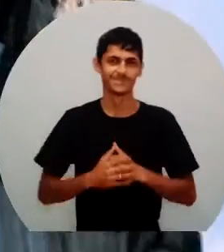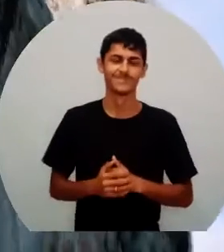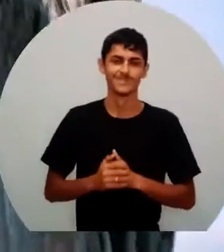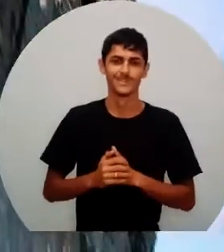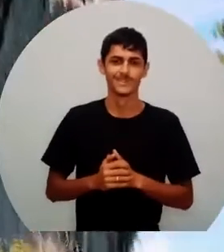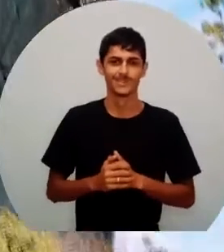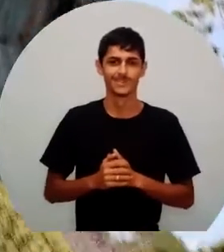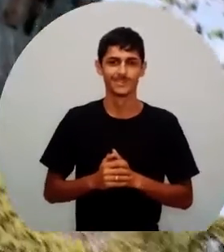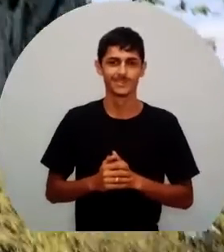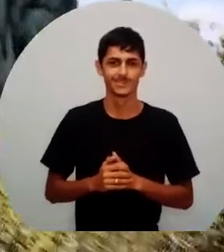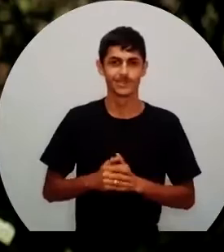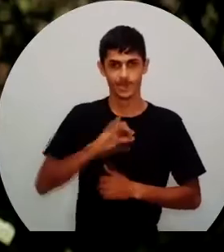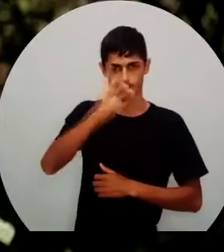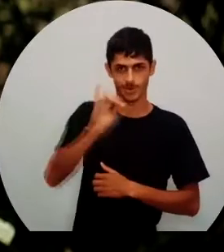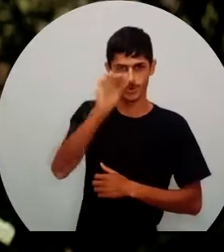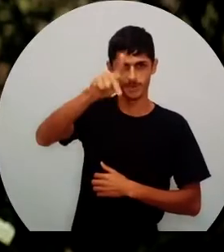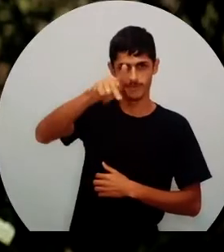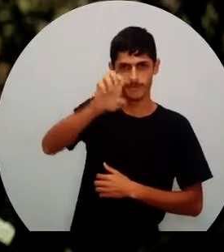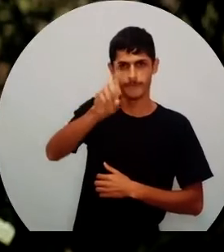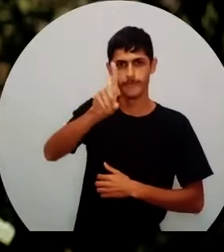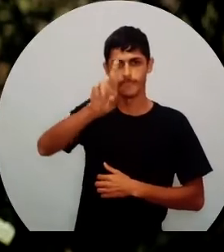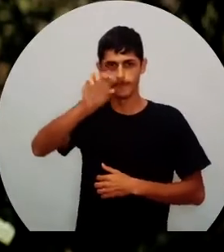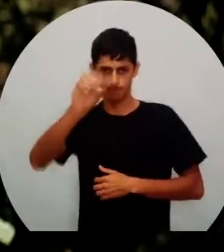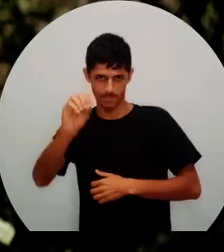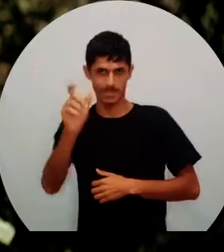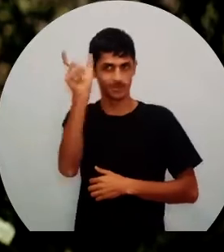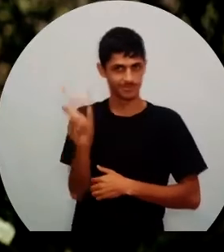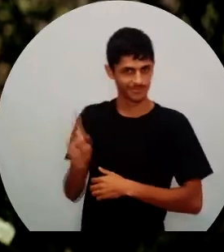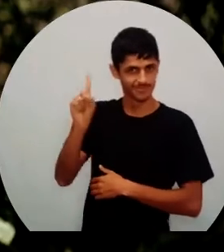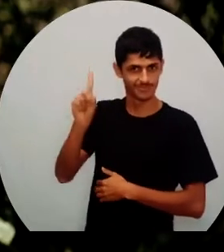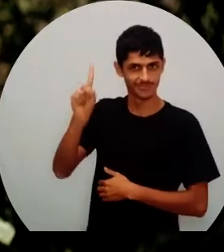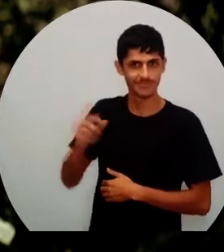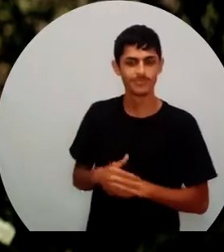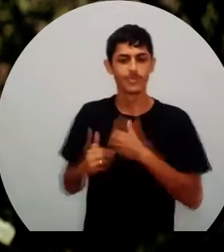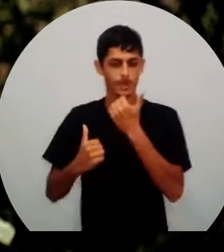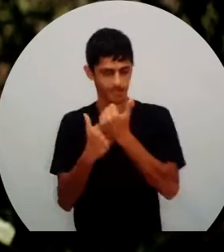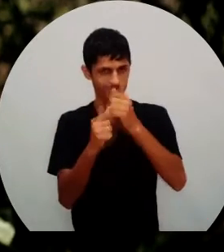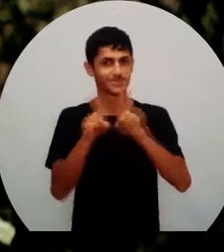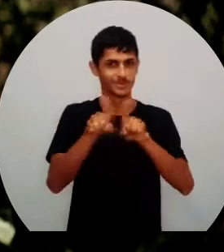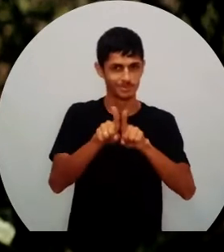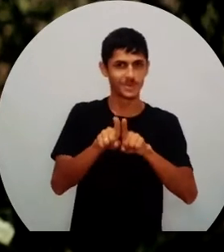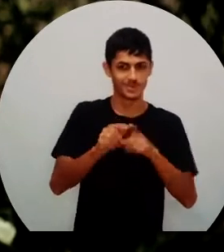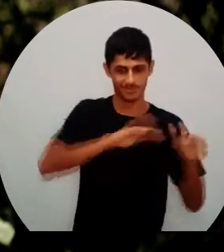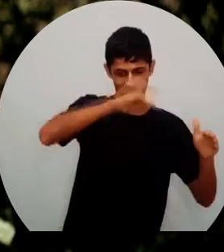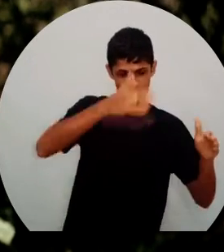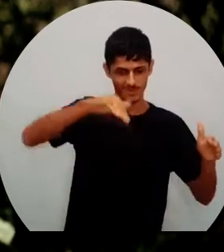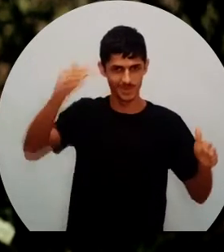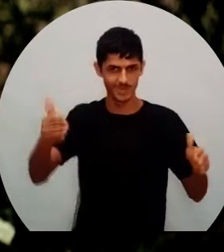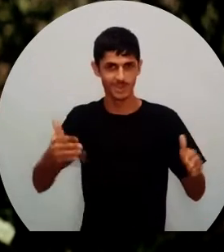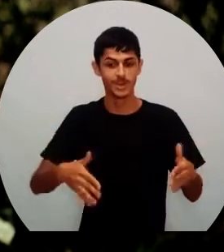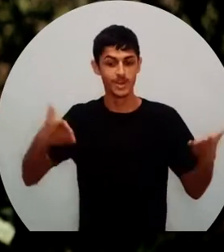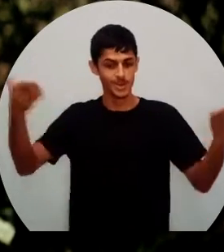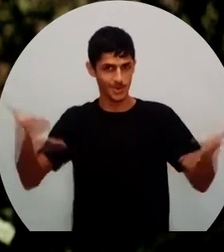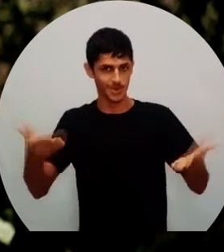Olá pessoal, sou Pedro Vinícius, sou condutor local daqui da Serra do Pará e estamos vivenciando a Olimpíada de Língua